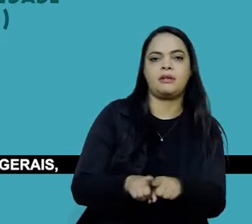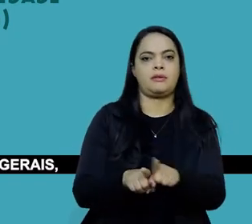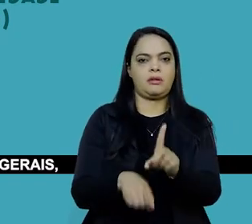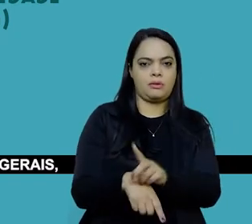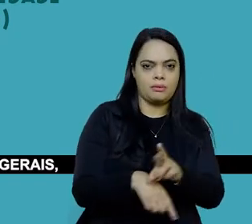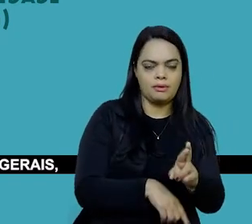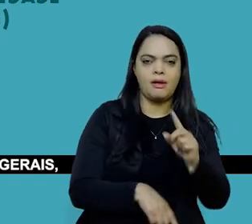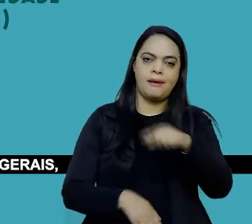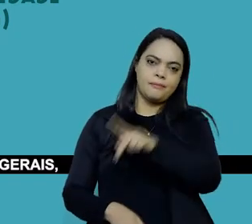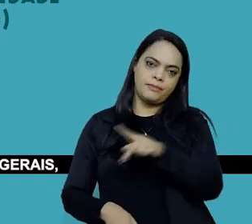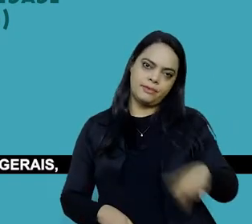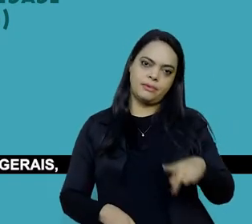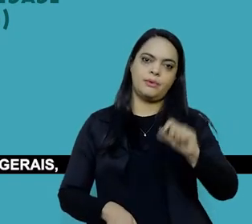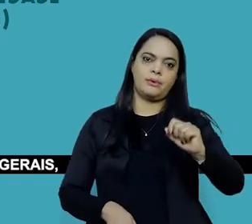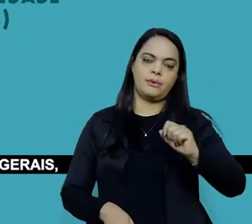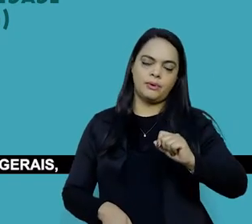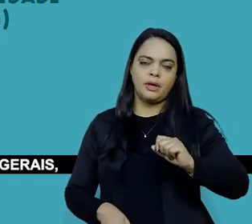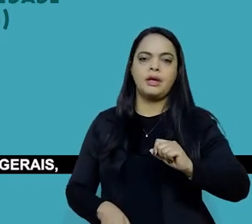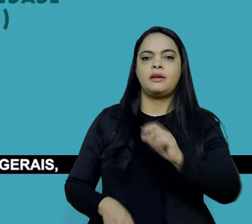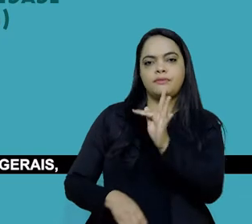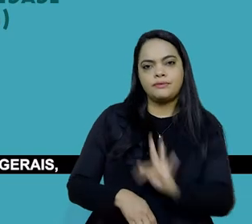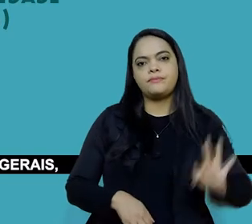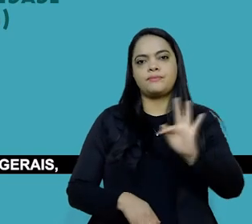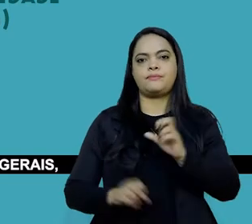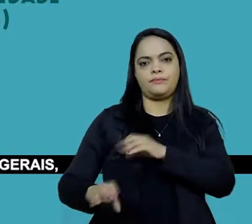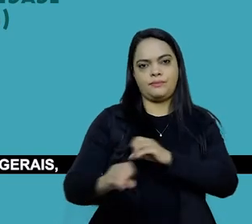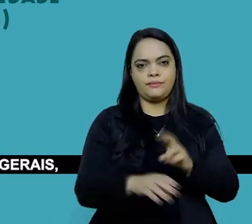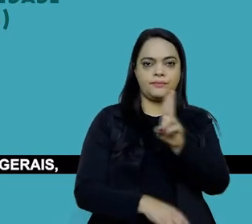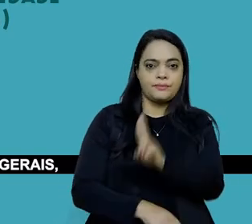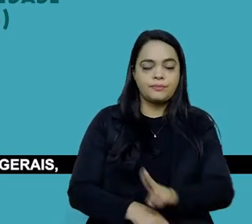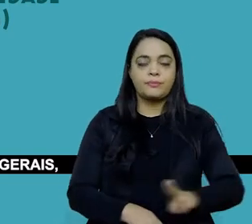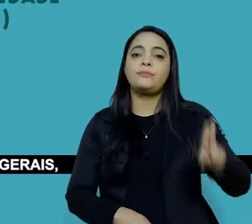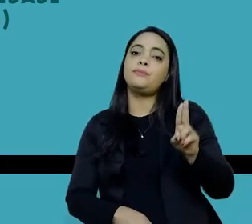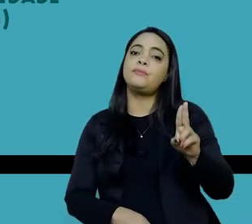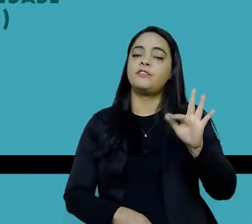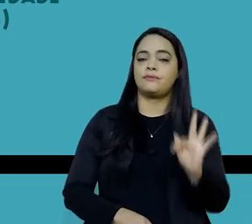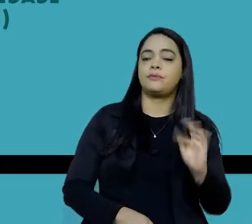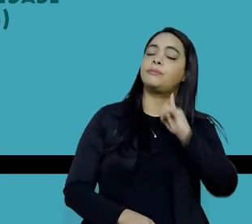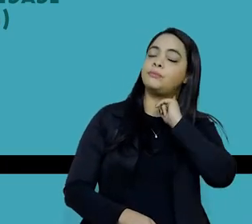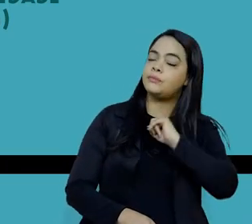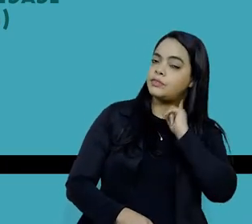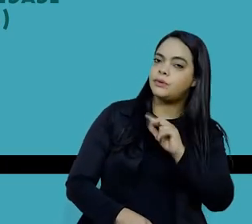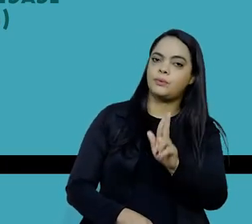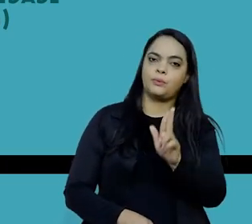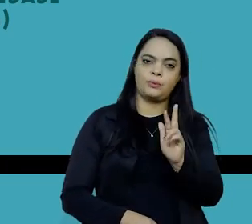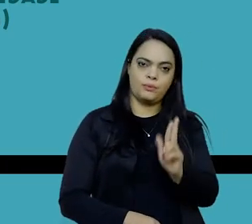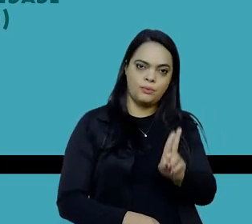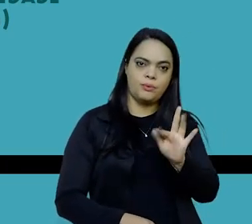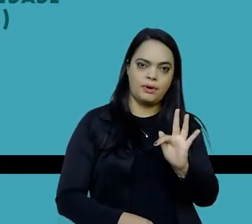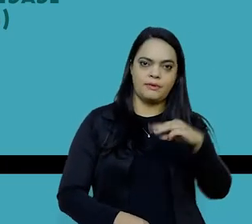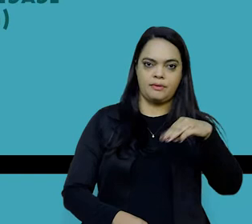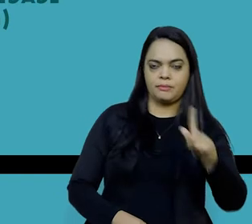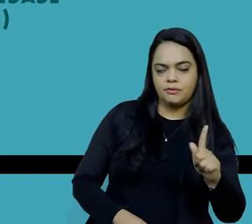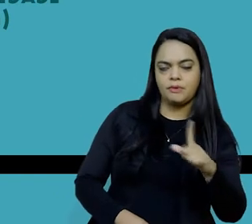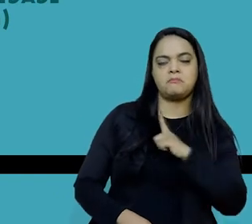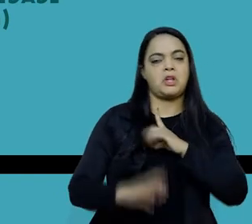professor titular da Faculdade de Educação da Universidade Federal de Minas Gerais, onde coordena o projeto Pensar a